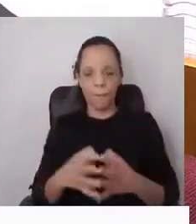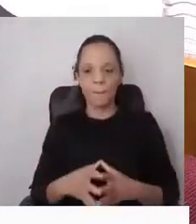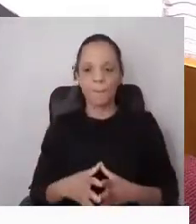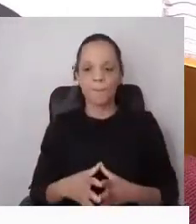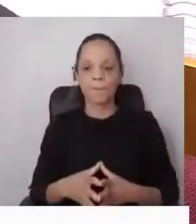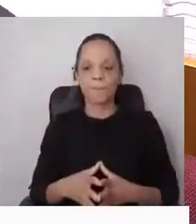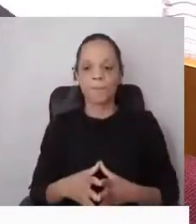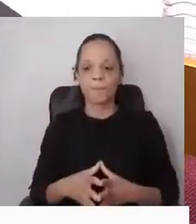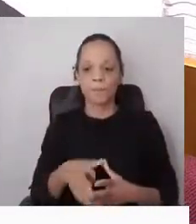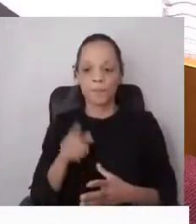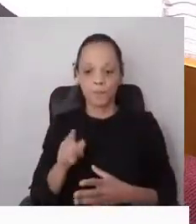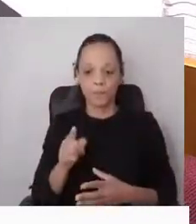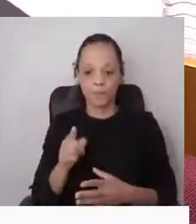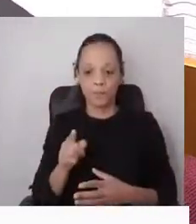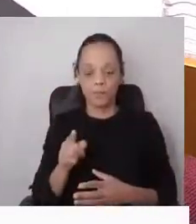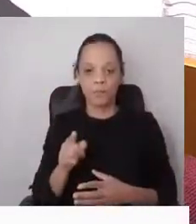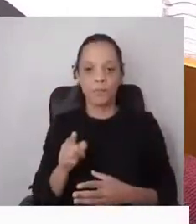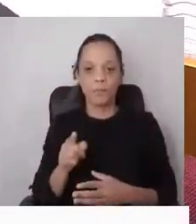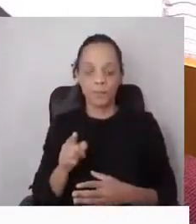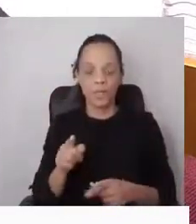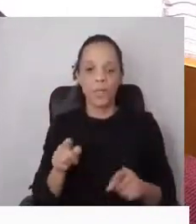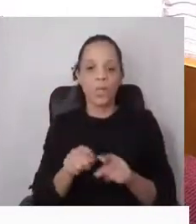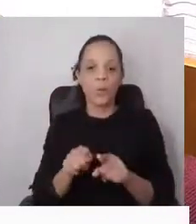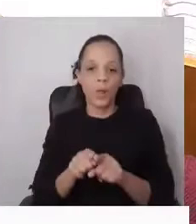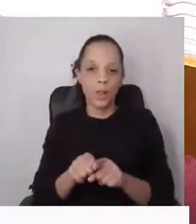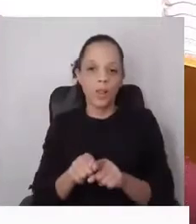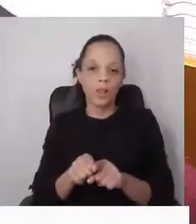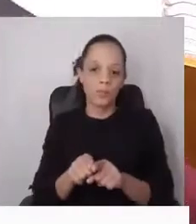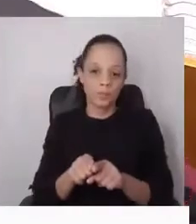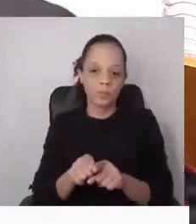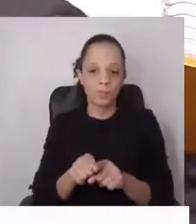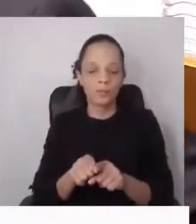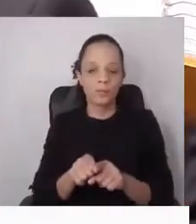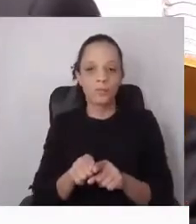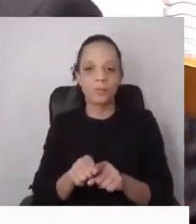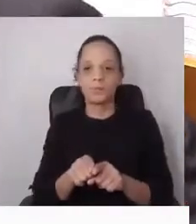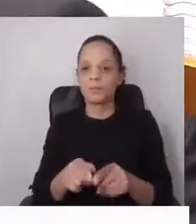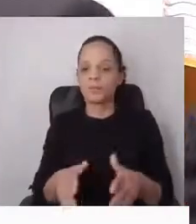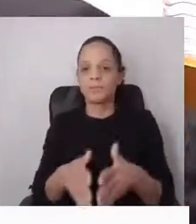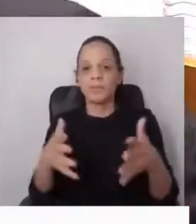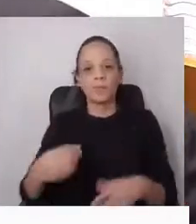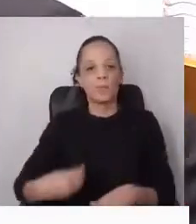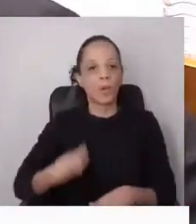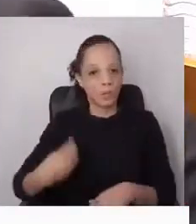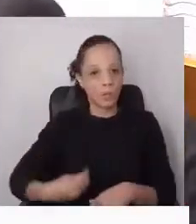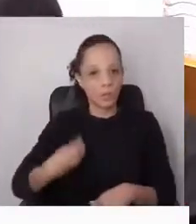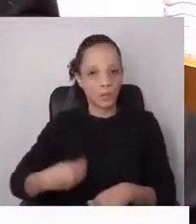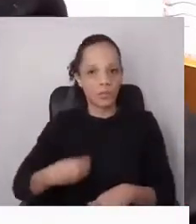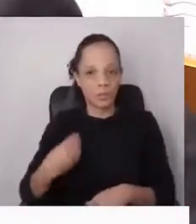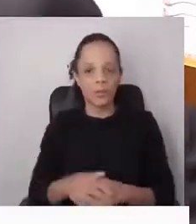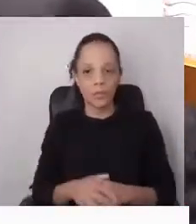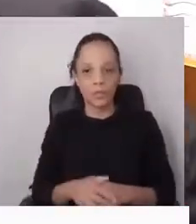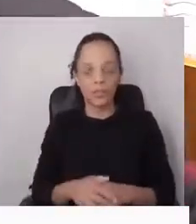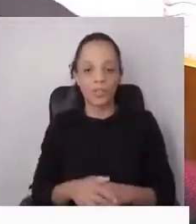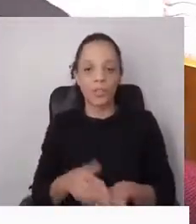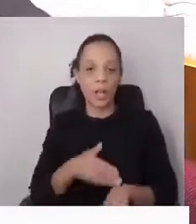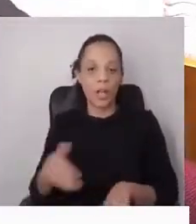utilizando como pretexto uma das maiores preocupações do nosso tempo,